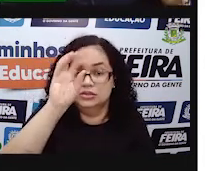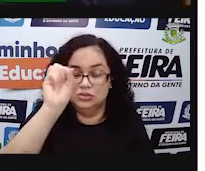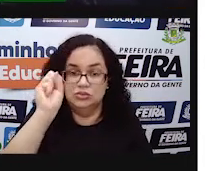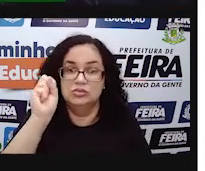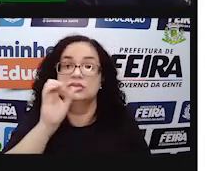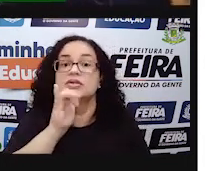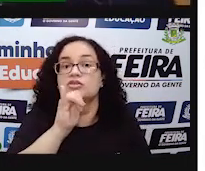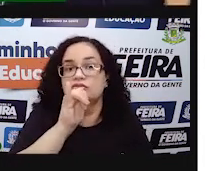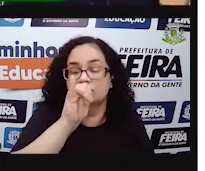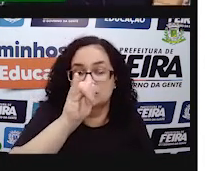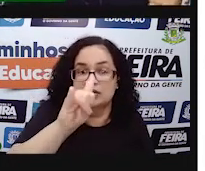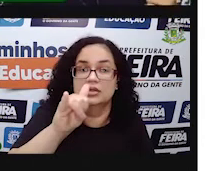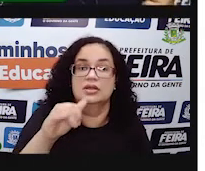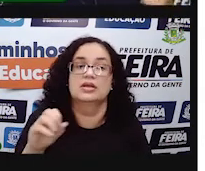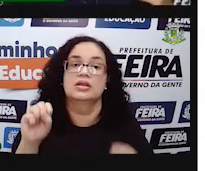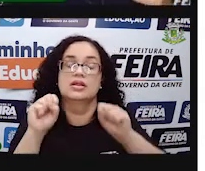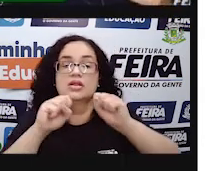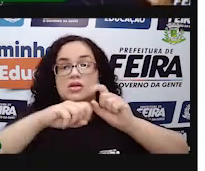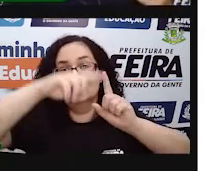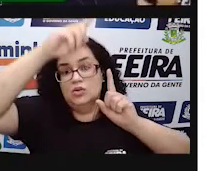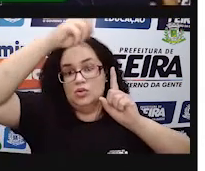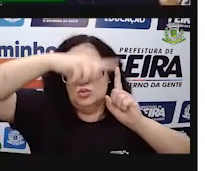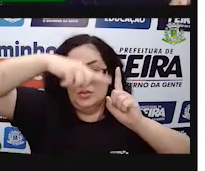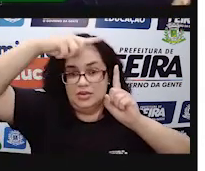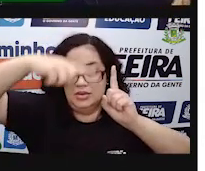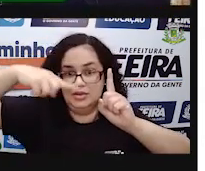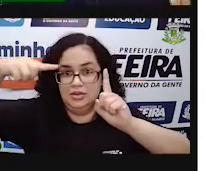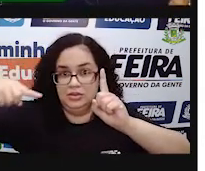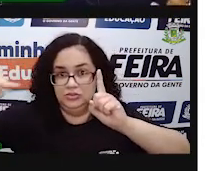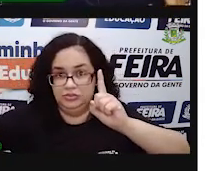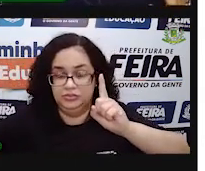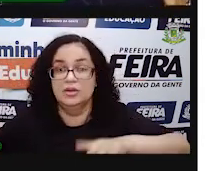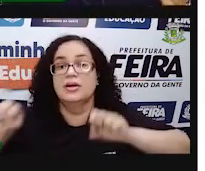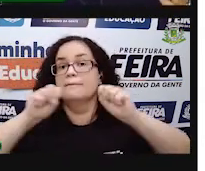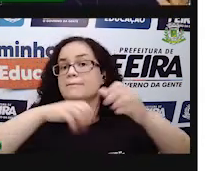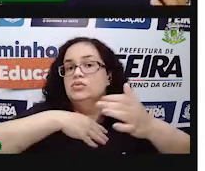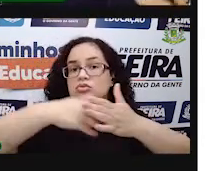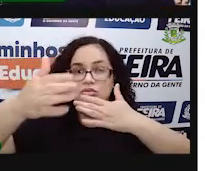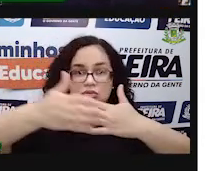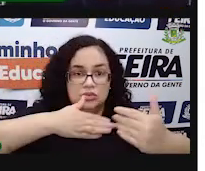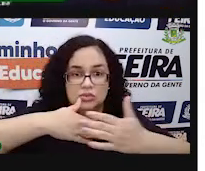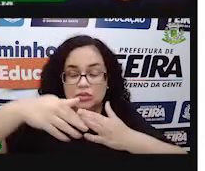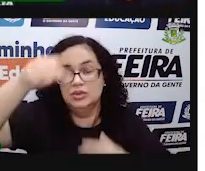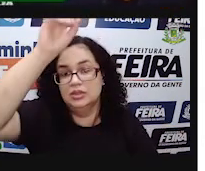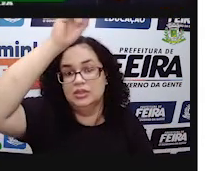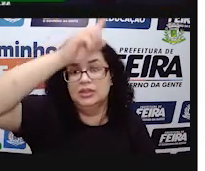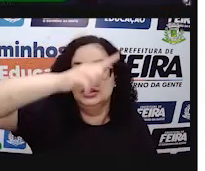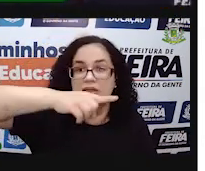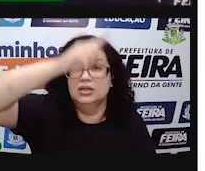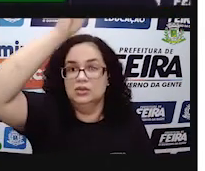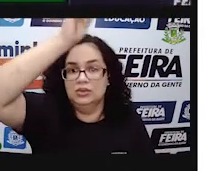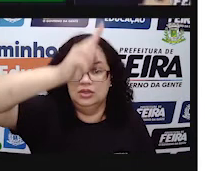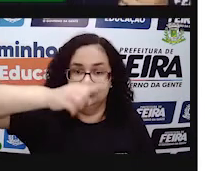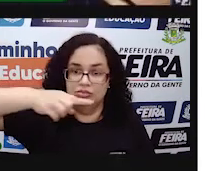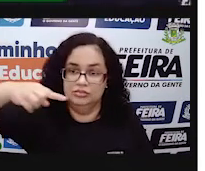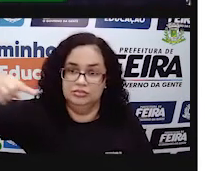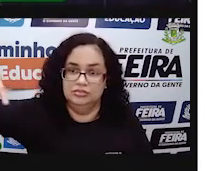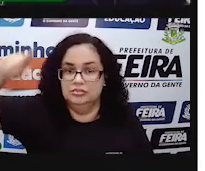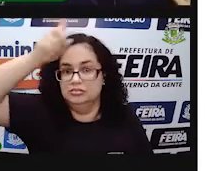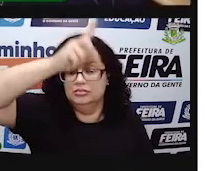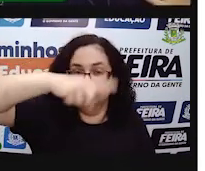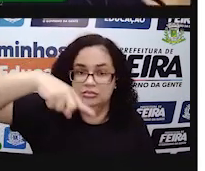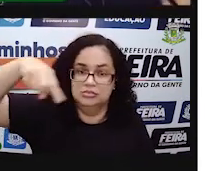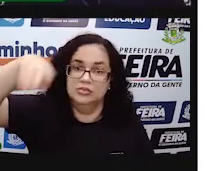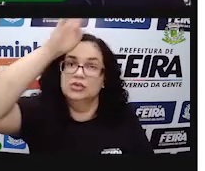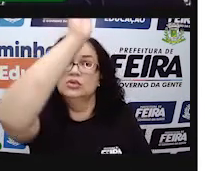Informações de dados estatísticos. Essas informações podem vir em um gráfico. E o gráfico pode ser de qualquer tipo.